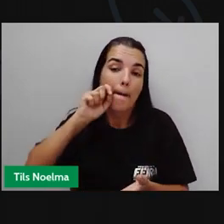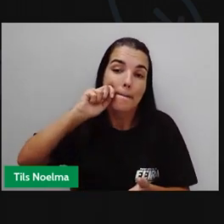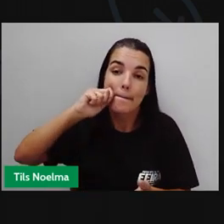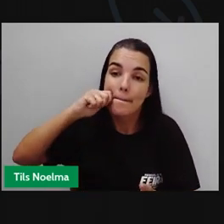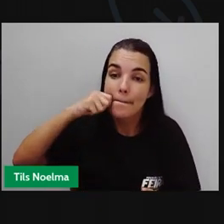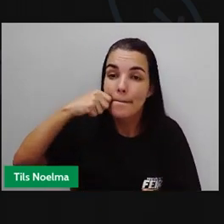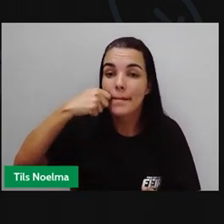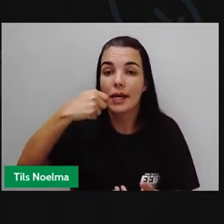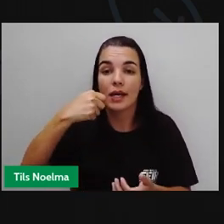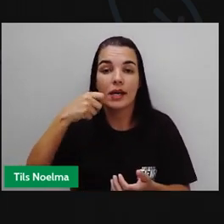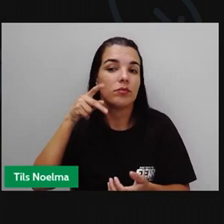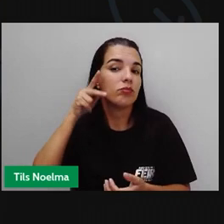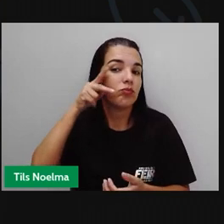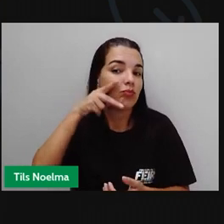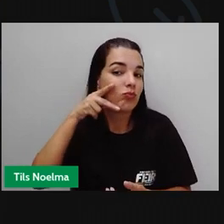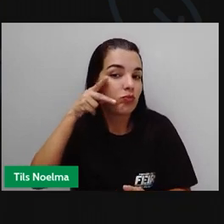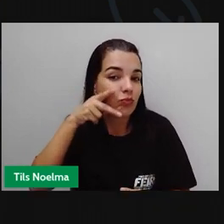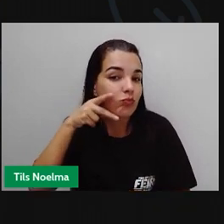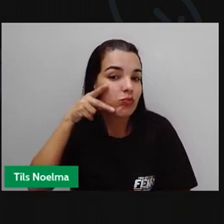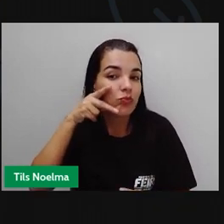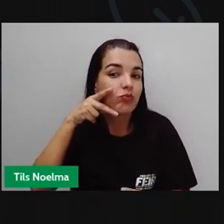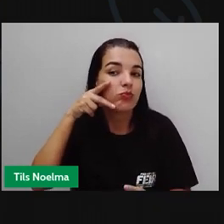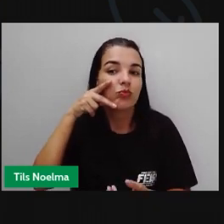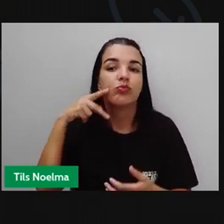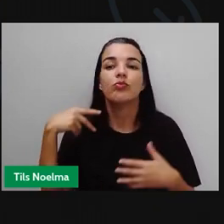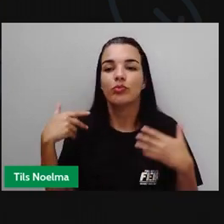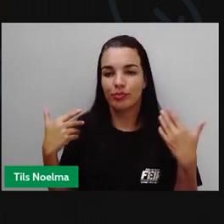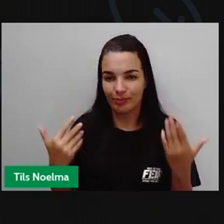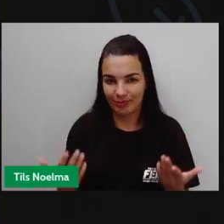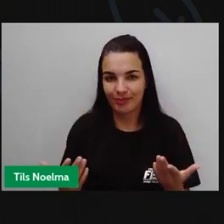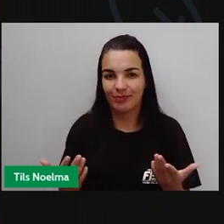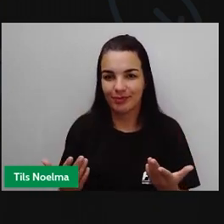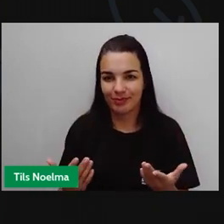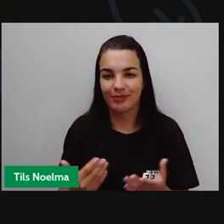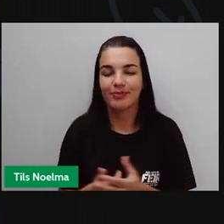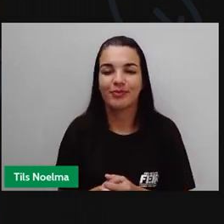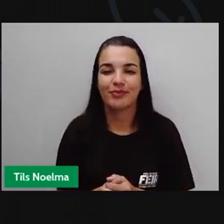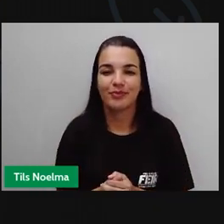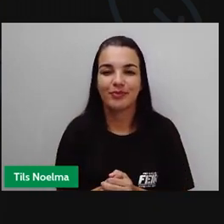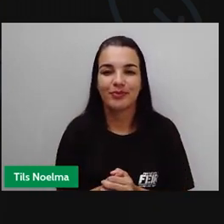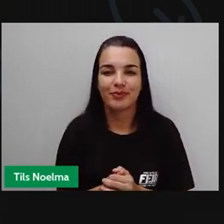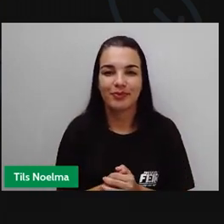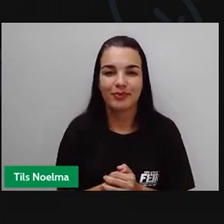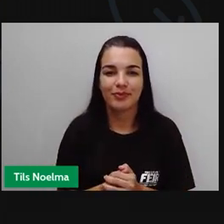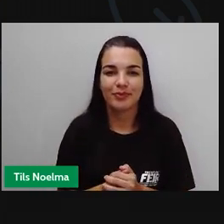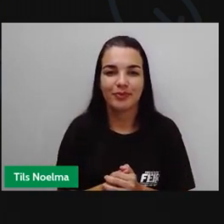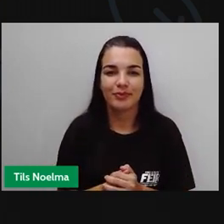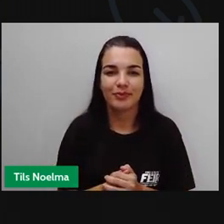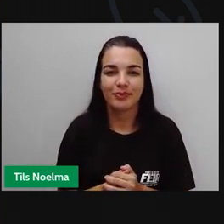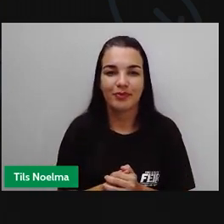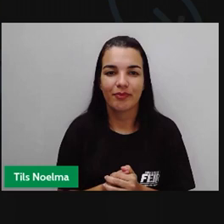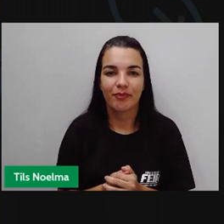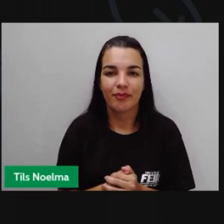como é caso da cerveja, e também na produção, no pão, né? A produção de pão.